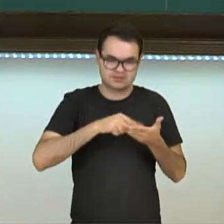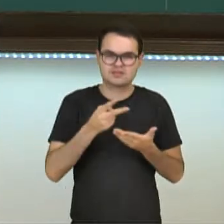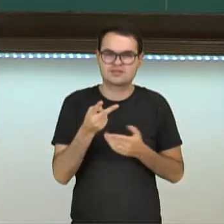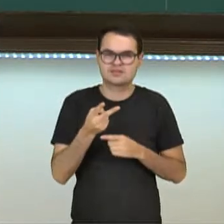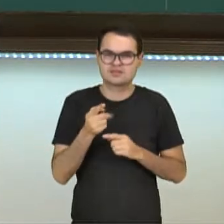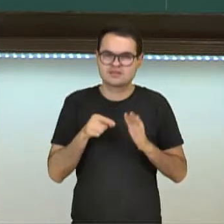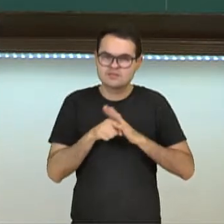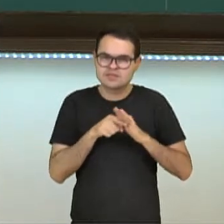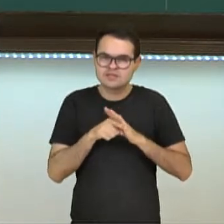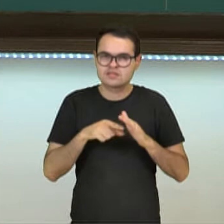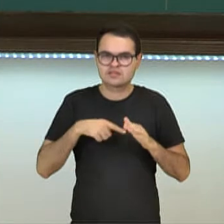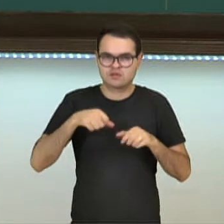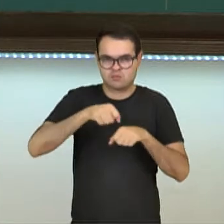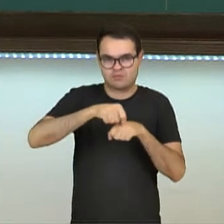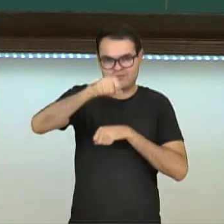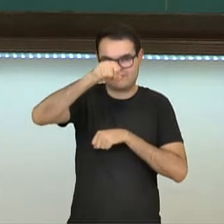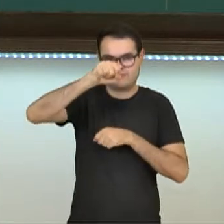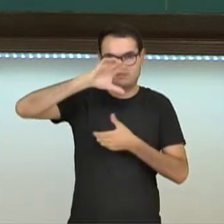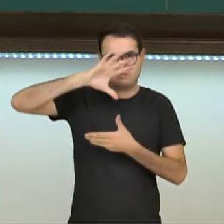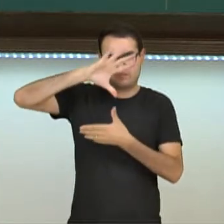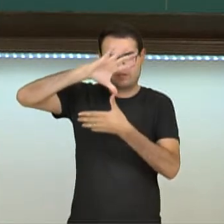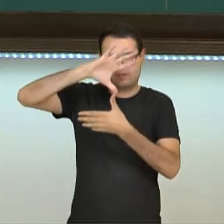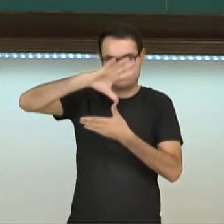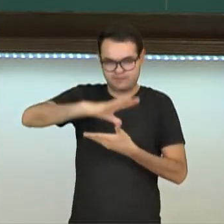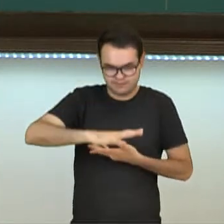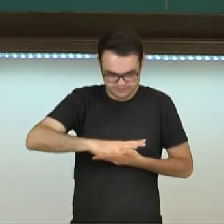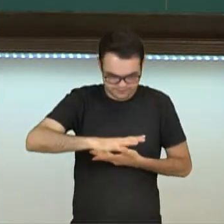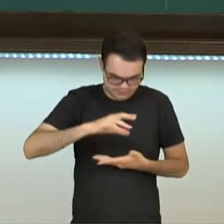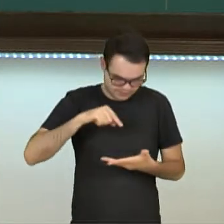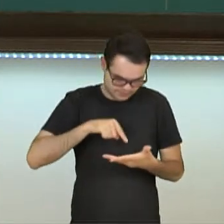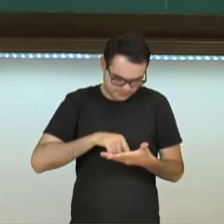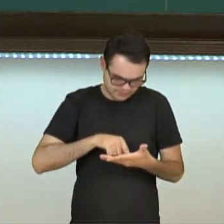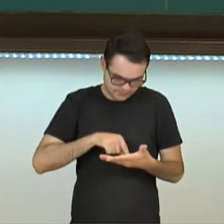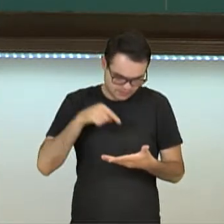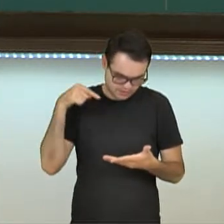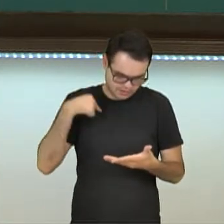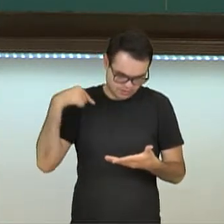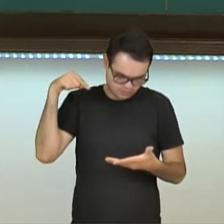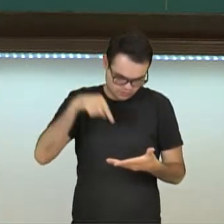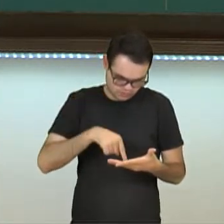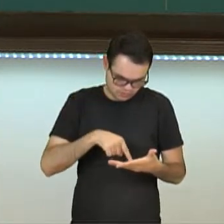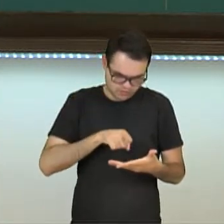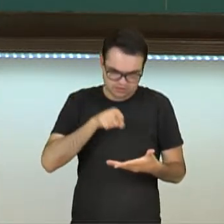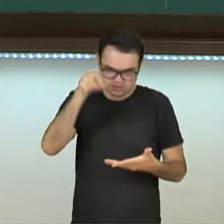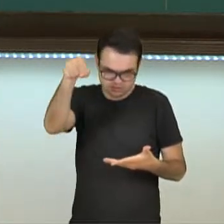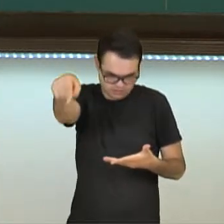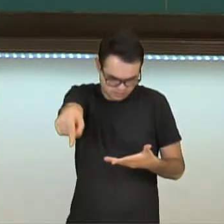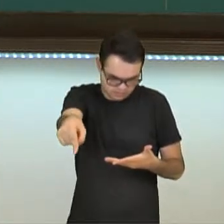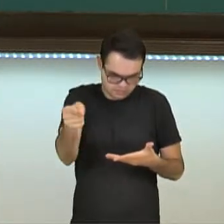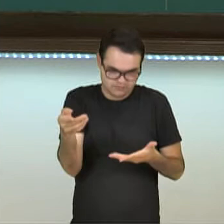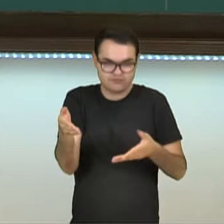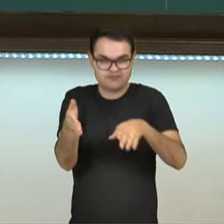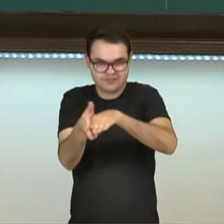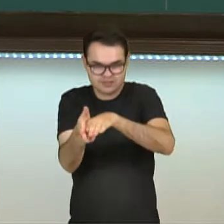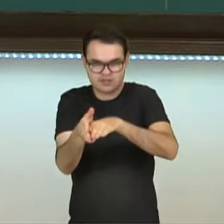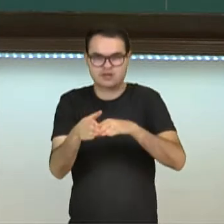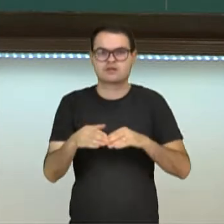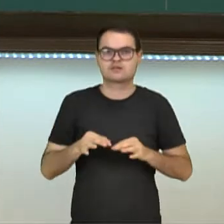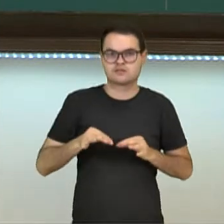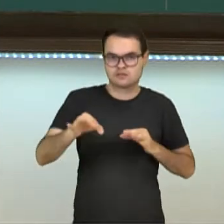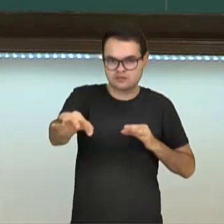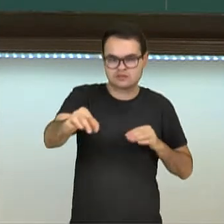localizar? Aparece um mapa. Aparece um mapa onde eu consigo enxergar o ponto da onde eu estou até o ponto aonde eu vou, certo?